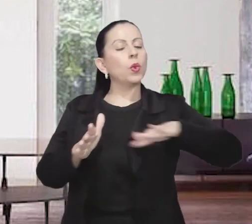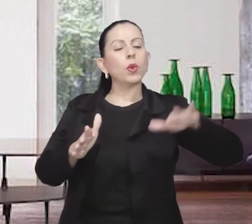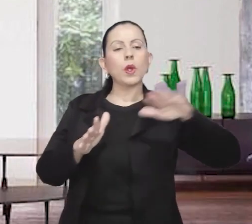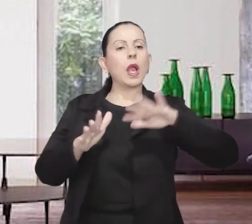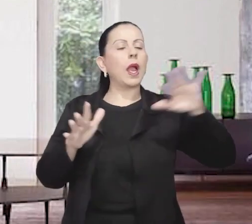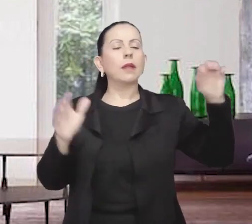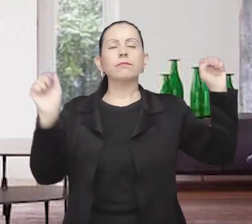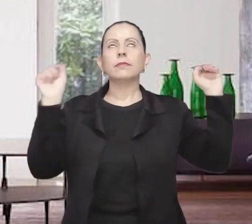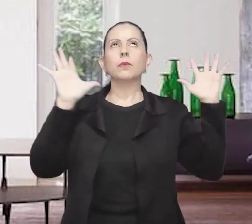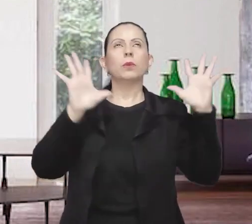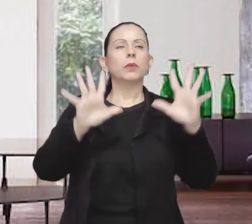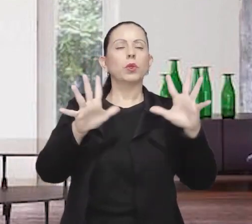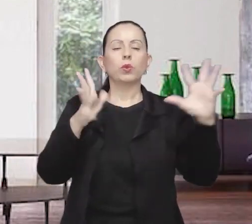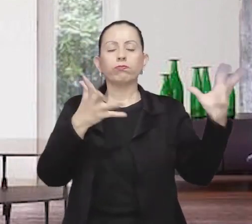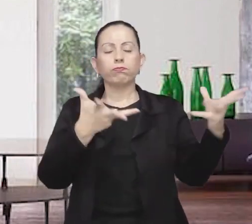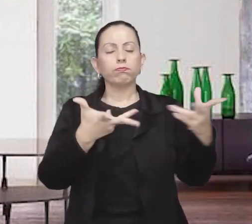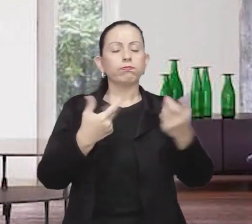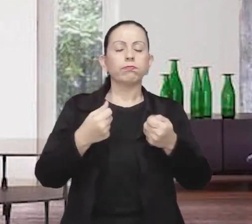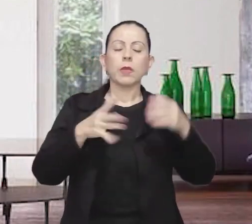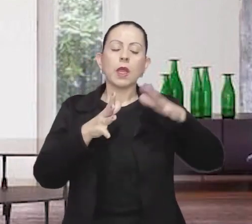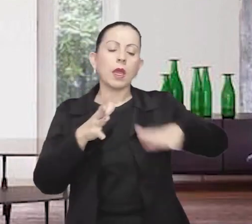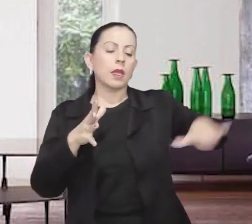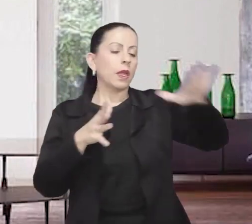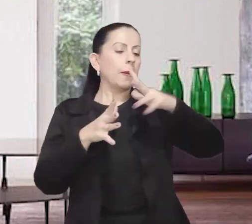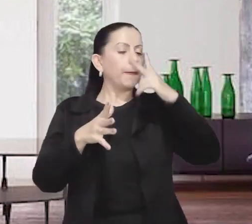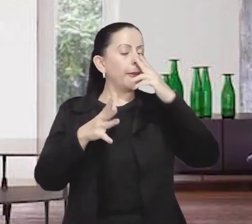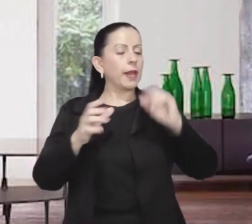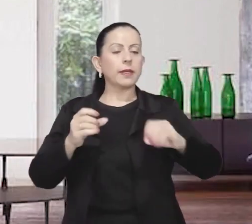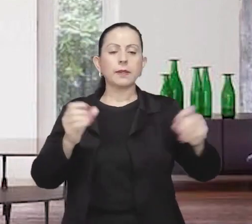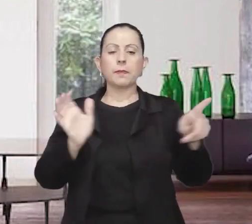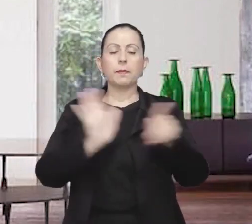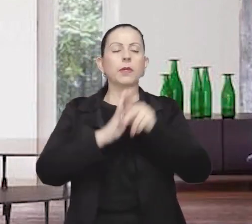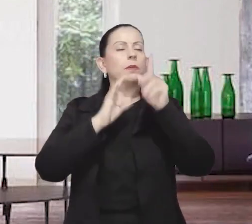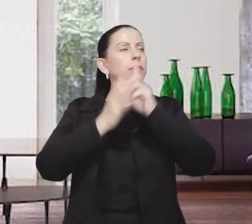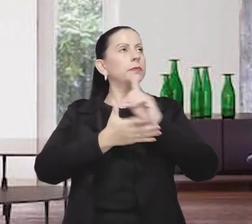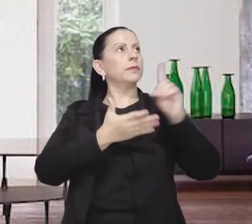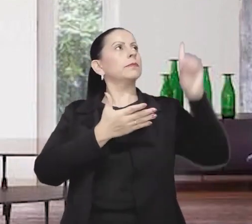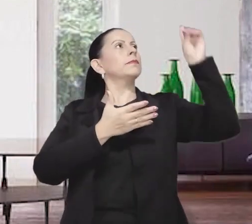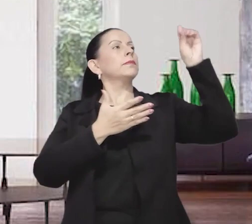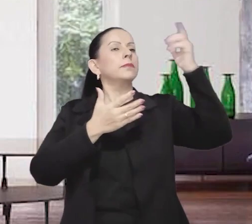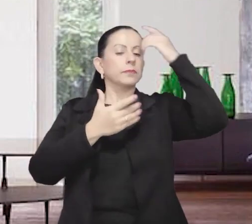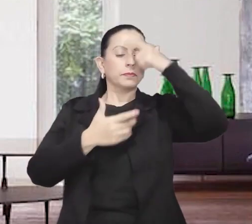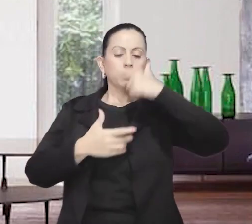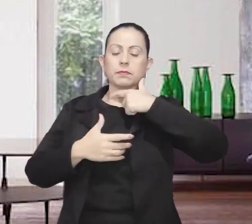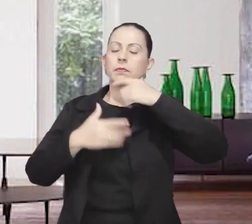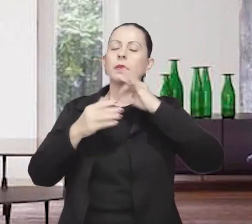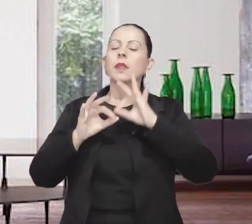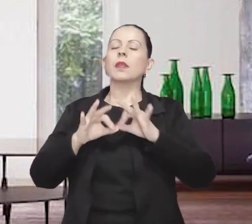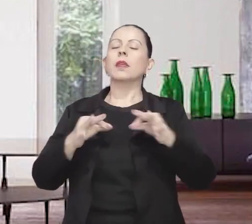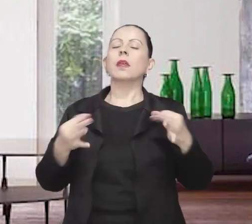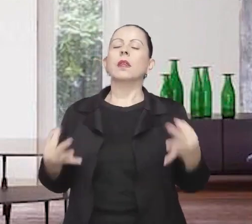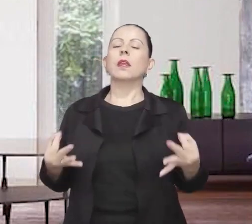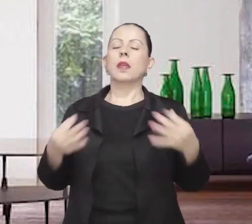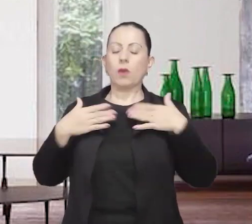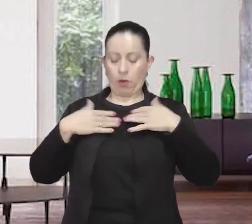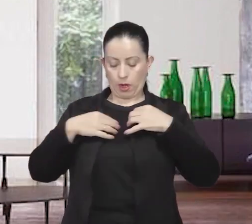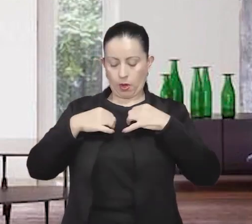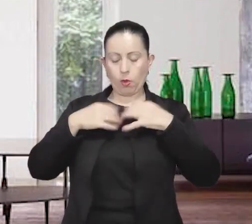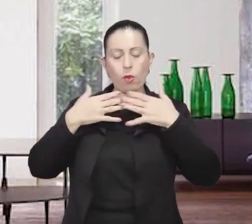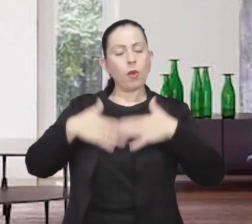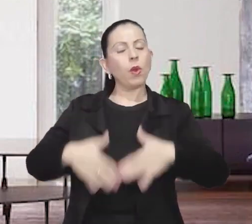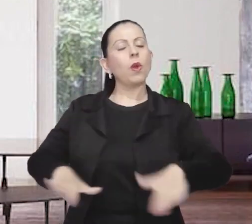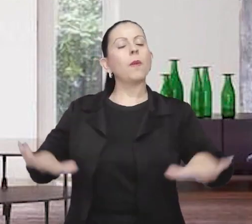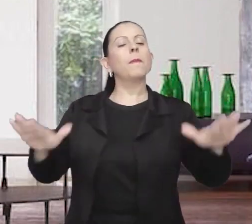luminoso e a cena fica celestial, reforçada por seus semblantes serenos e suas vestes brancas.